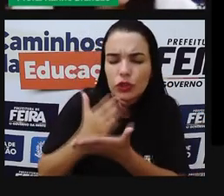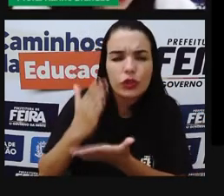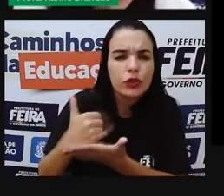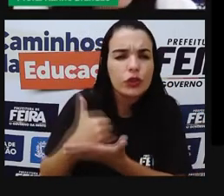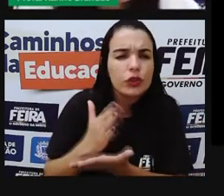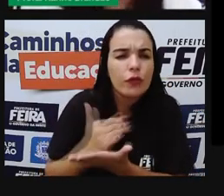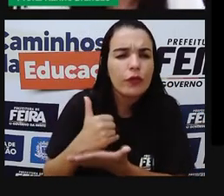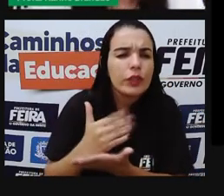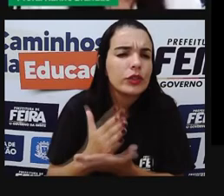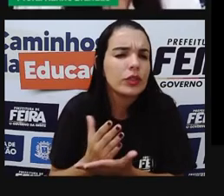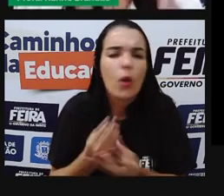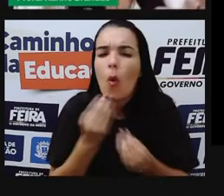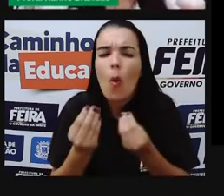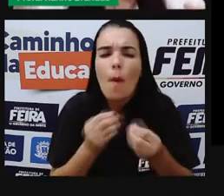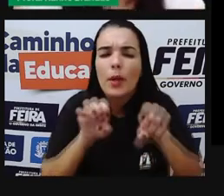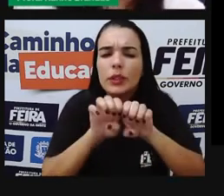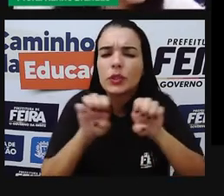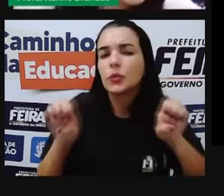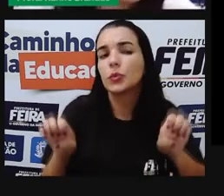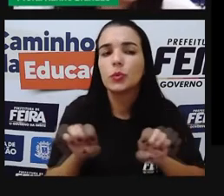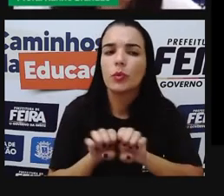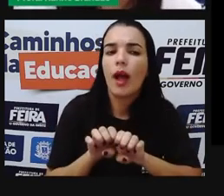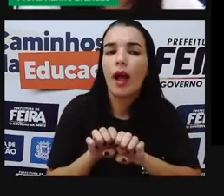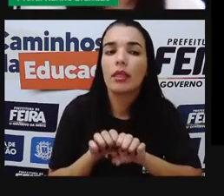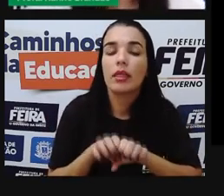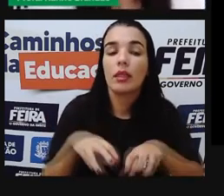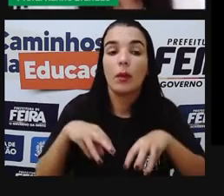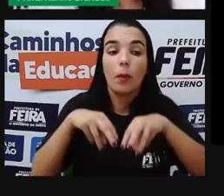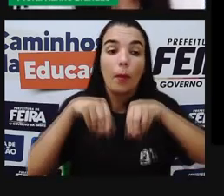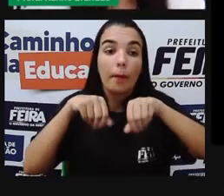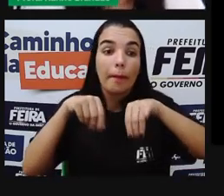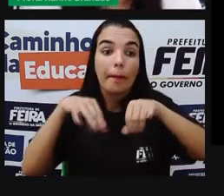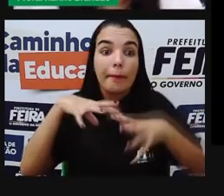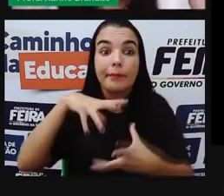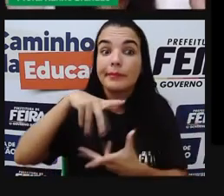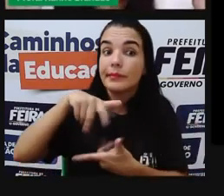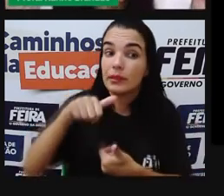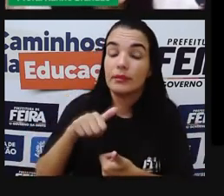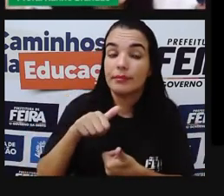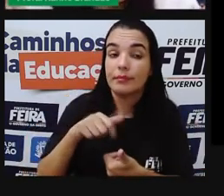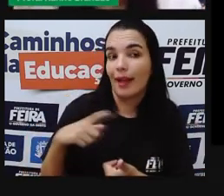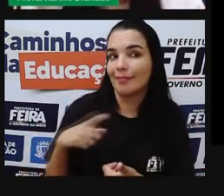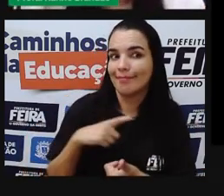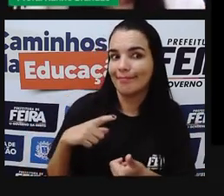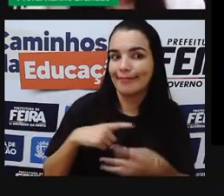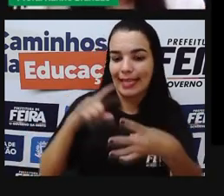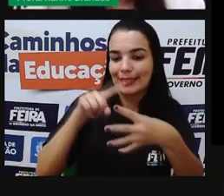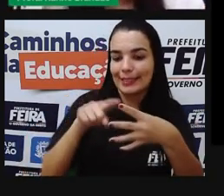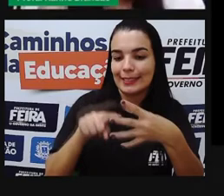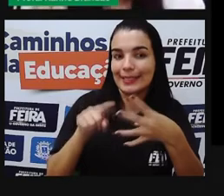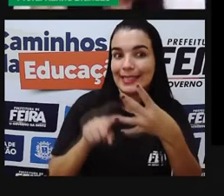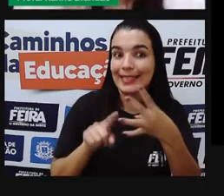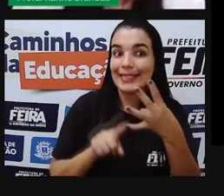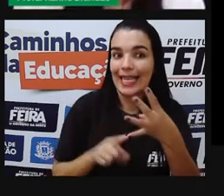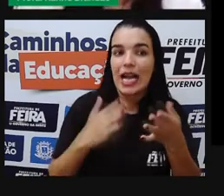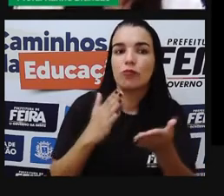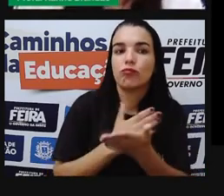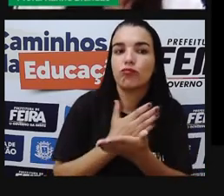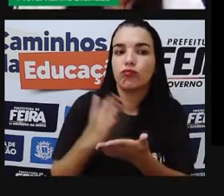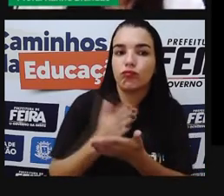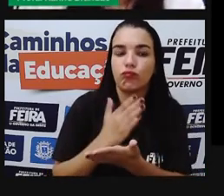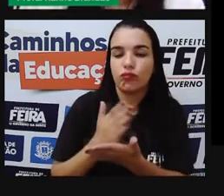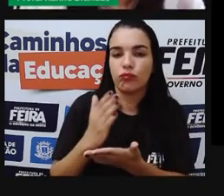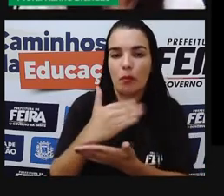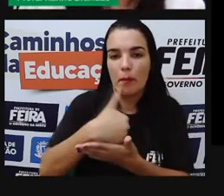estruturado, né? O nosso planeta Terra, ele vai ser dividido em quatro esferas. Como assim, Pró? Quatro